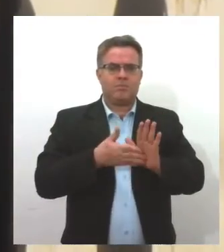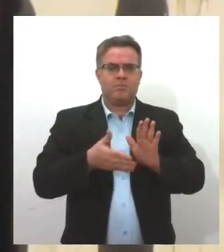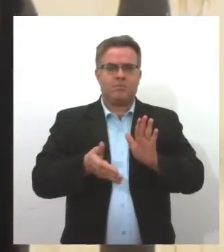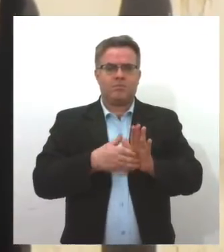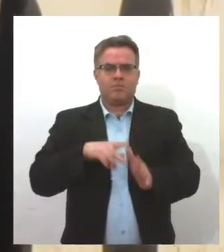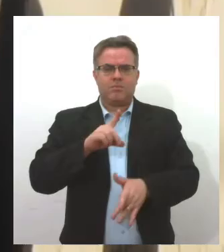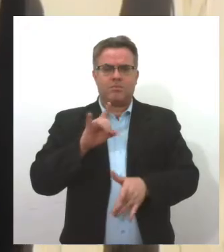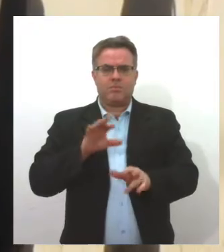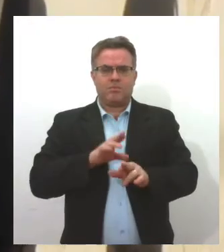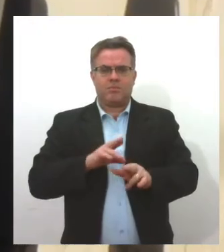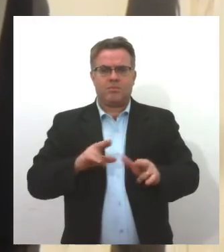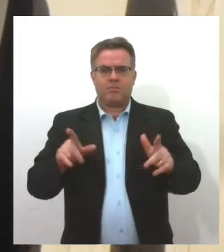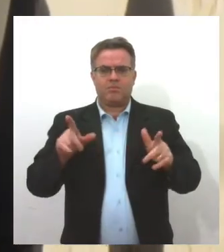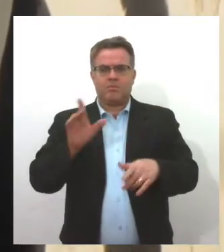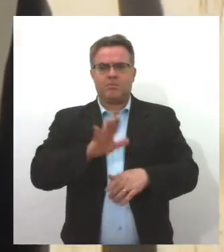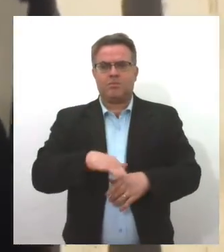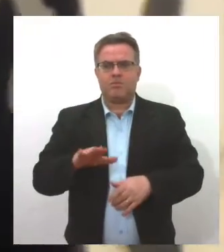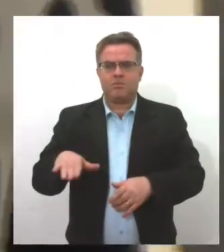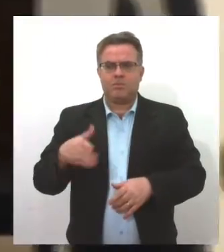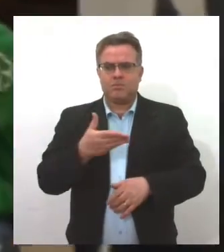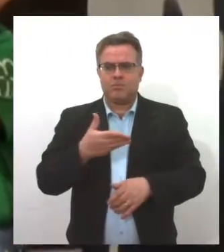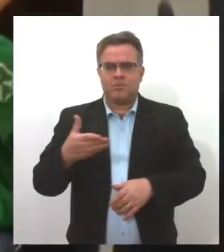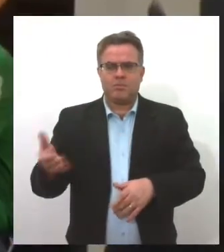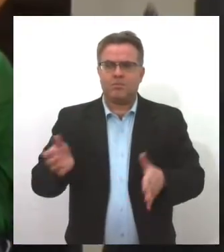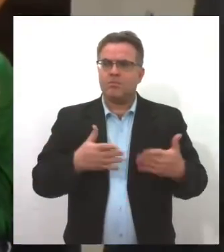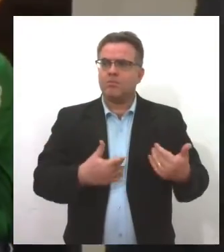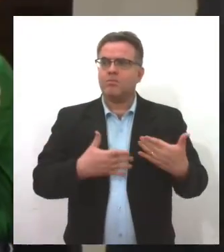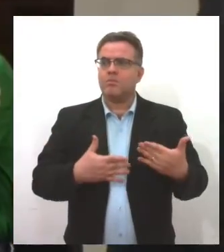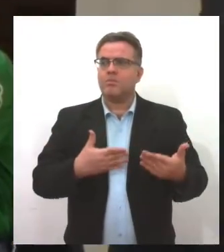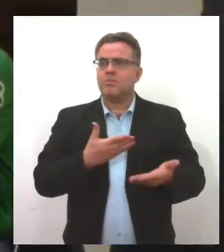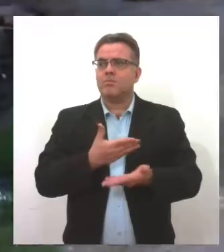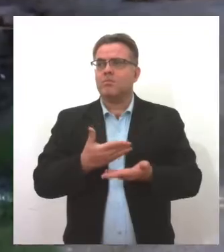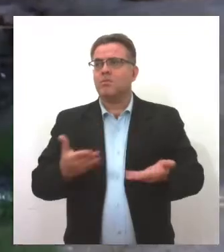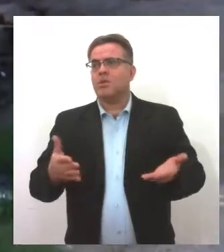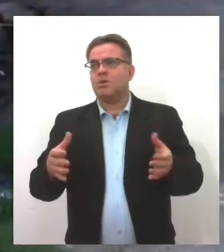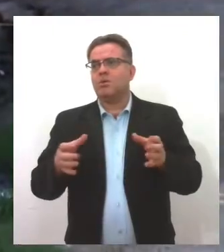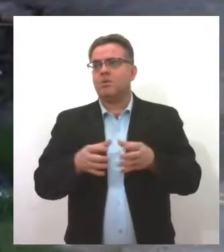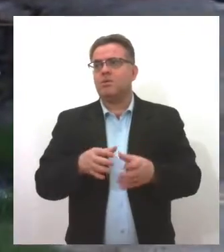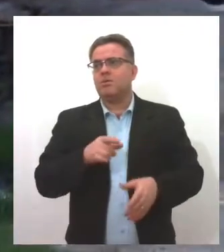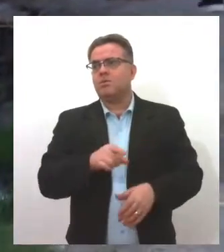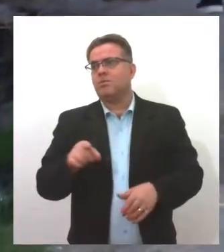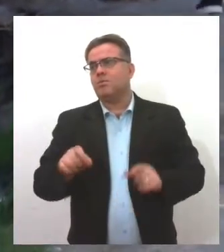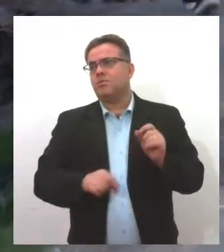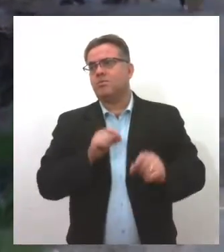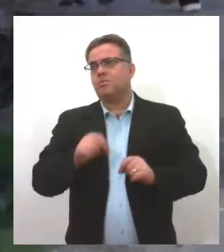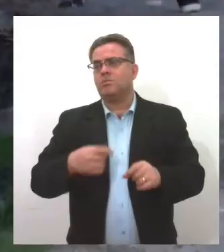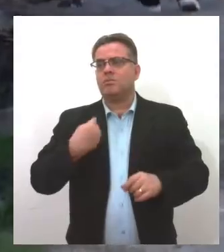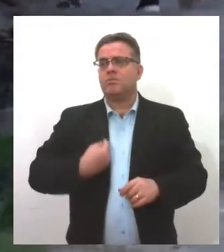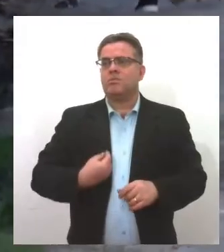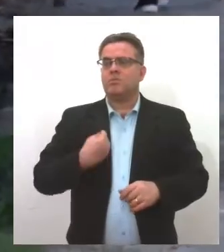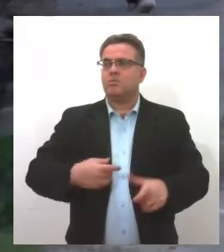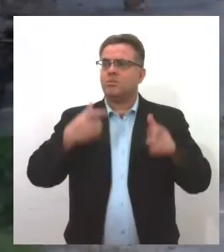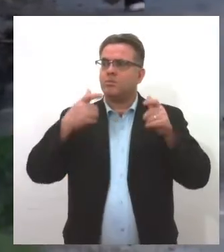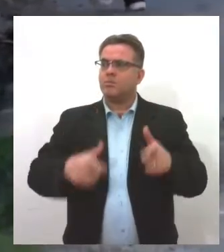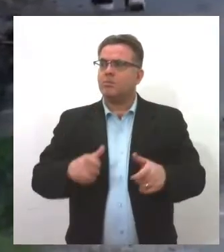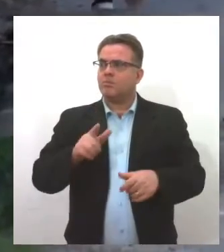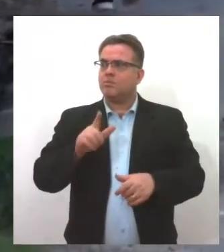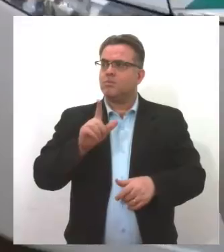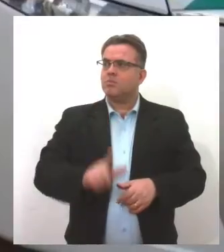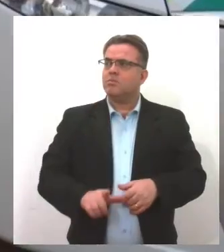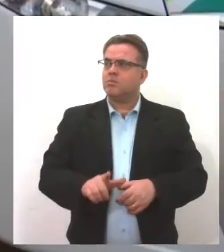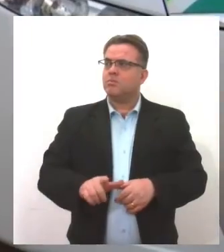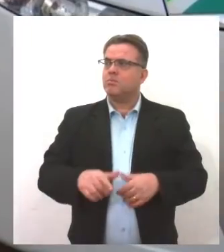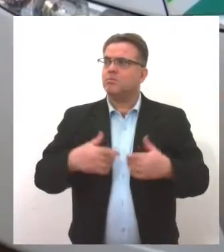diferente a crianças e jovens da comunidade do Alok, localizada na região leste da capital.